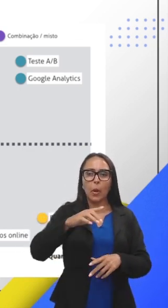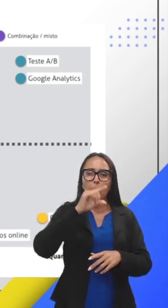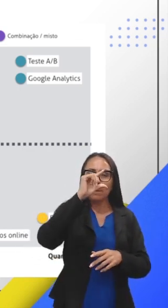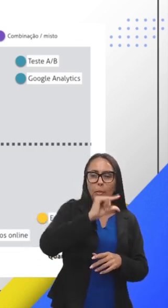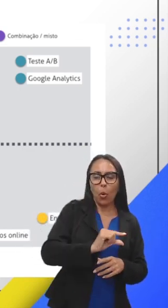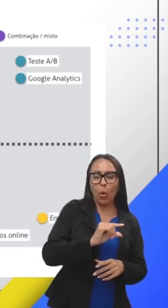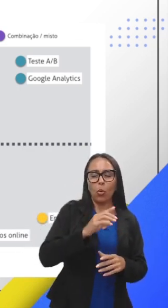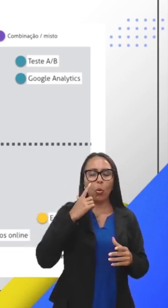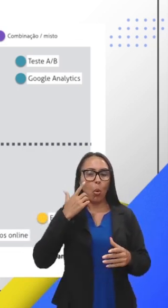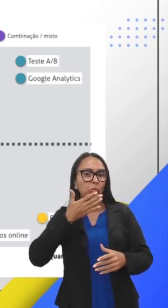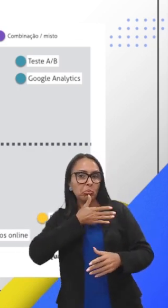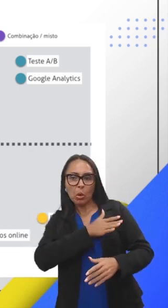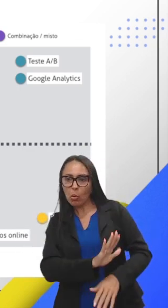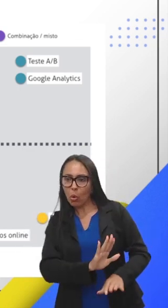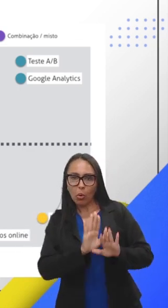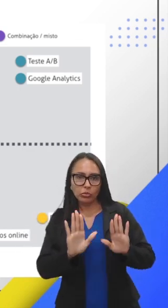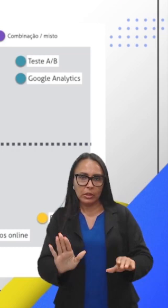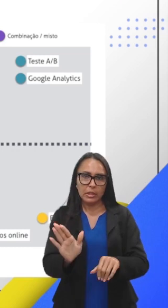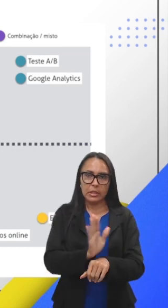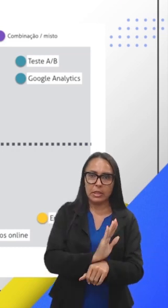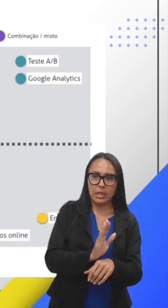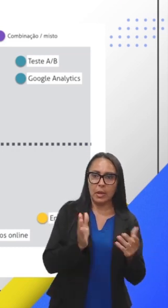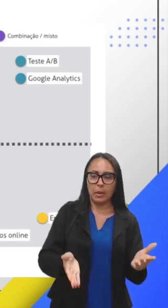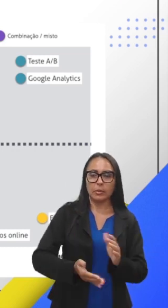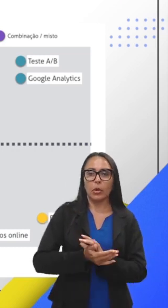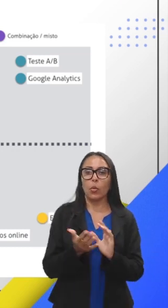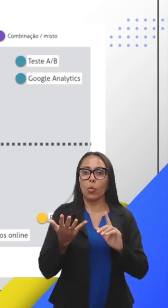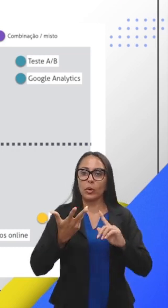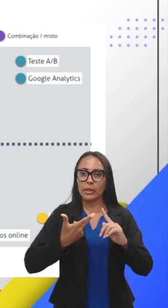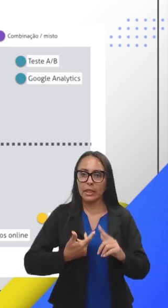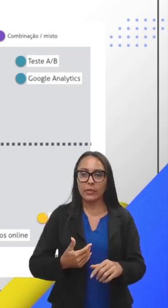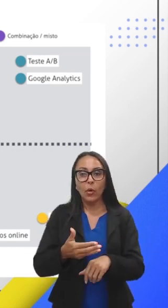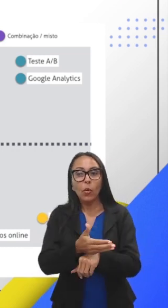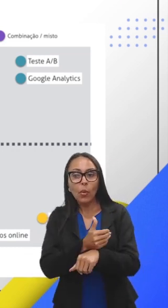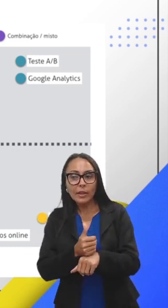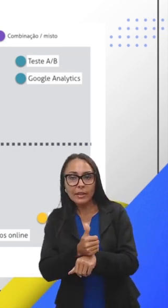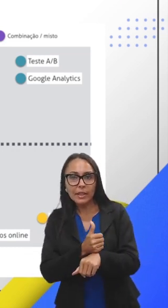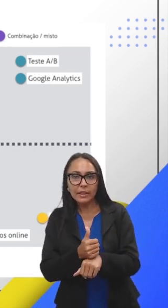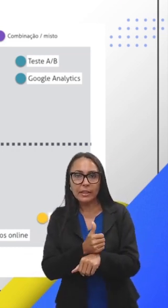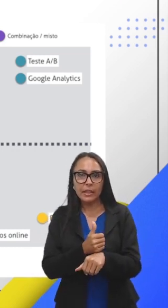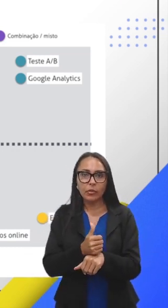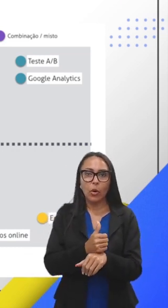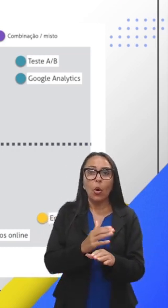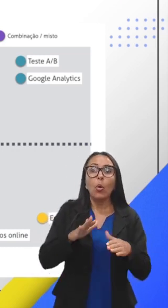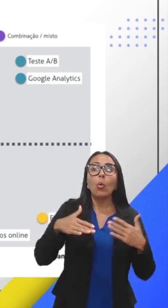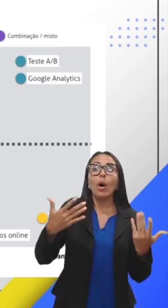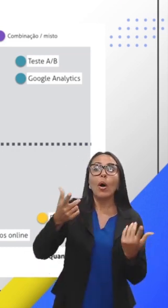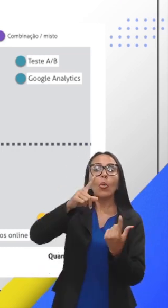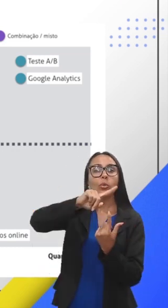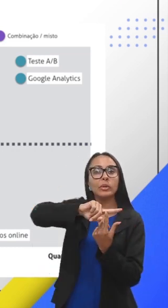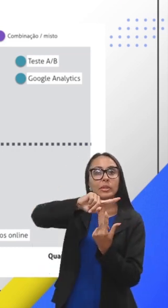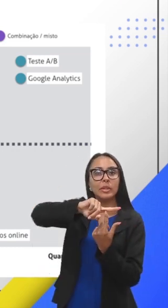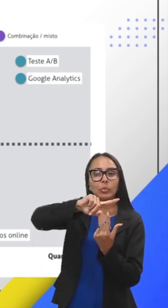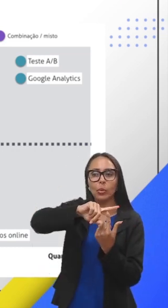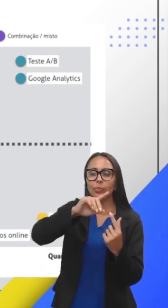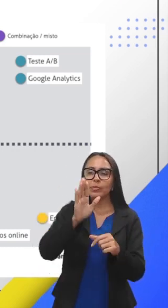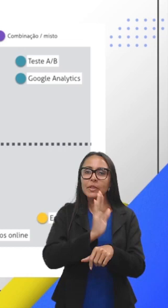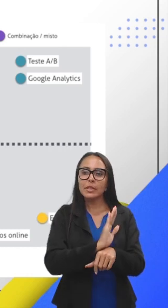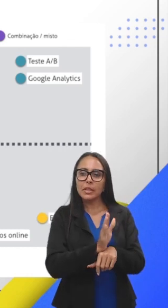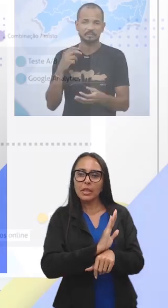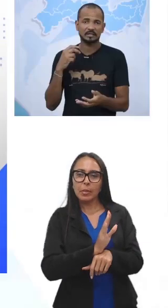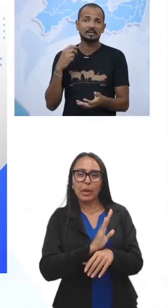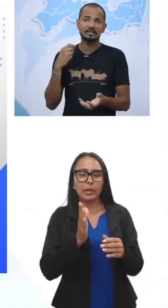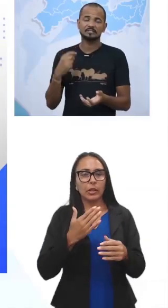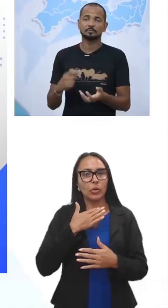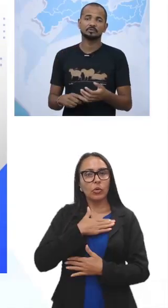não gosta de cinema, isso é o quantitativo, o qualitativo vai ser, qual tipo de gênero, de cinema, as pessoas gostam, então, você